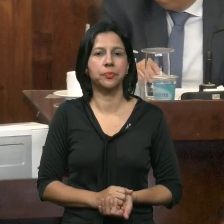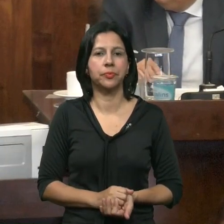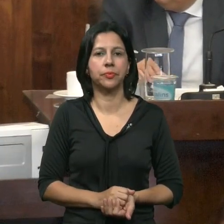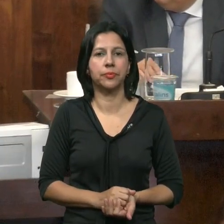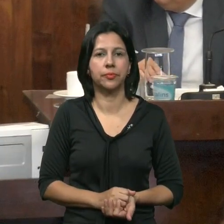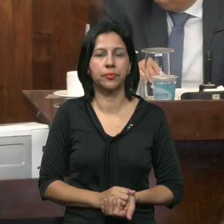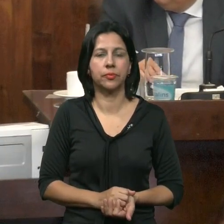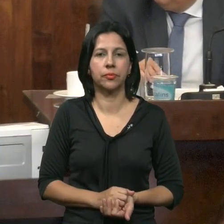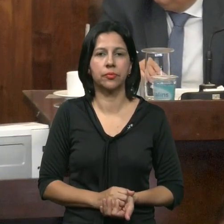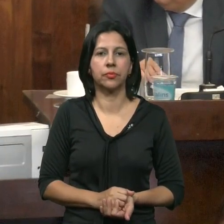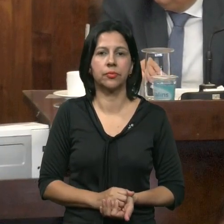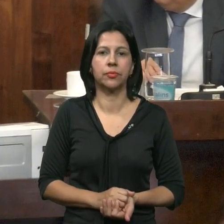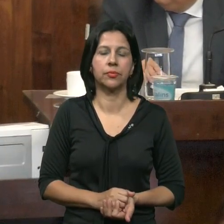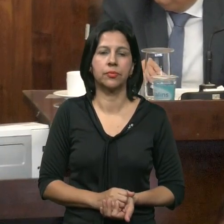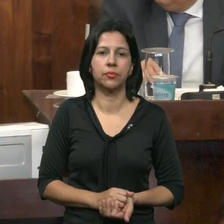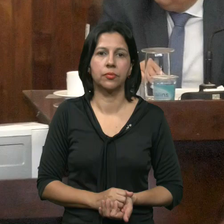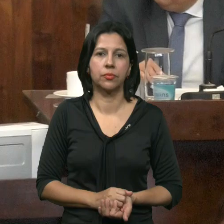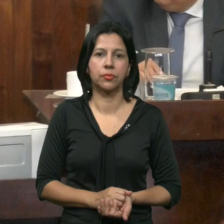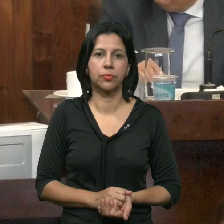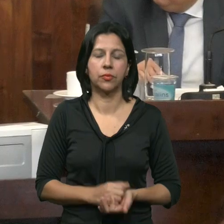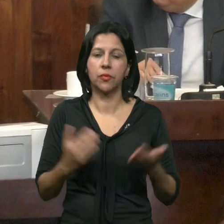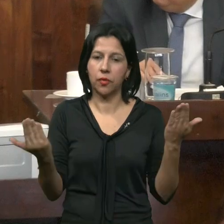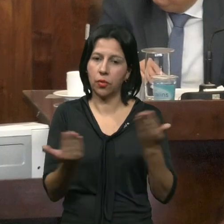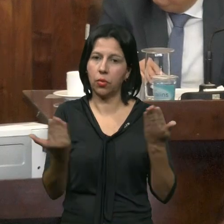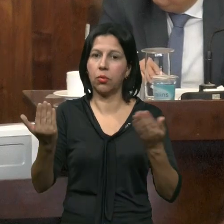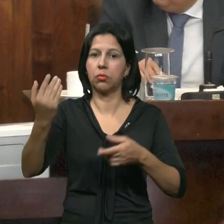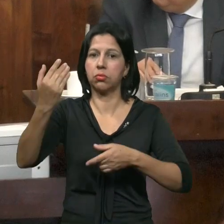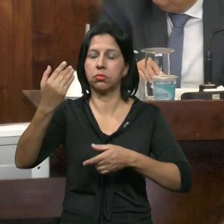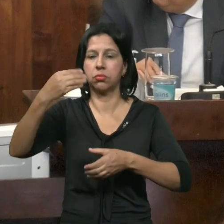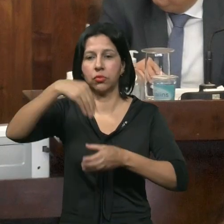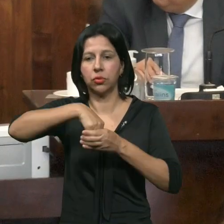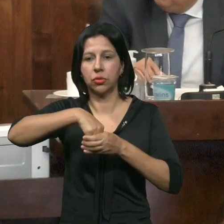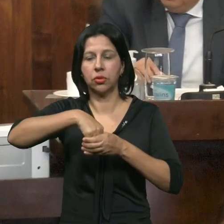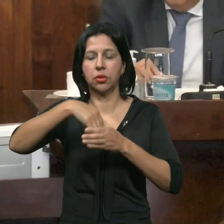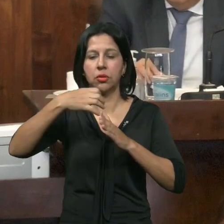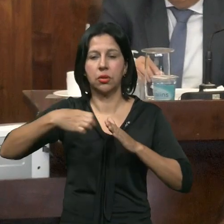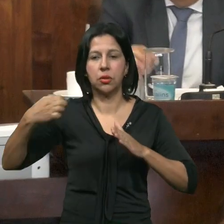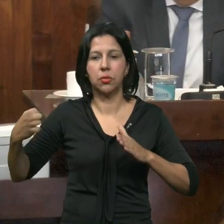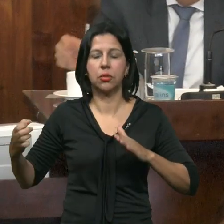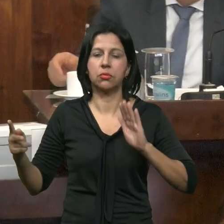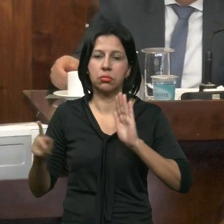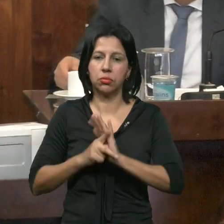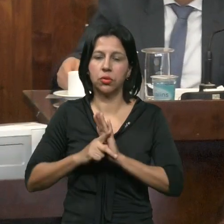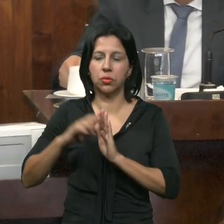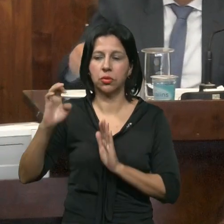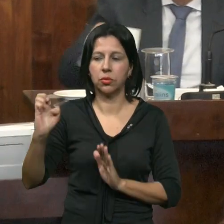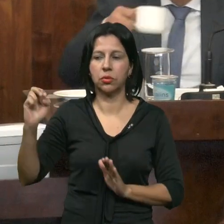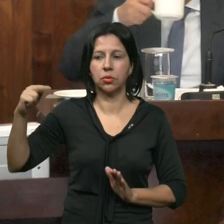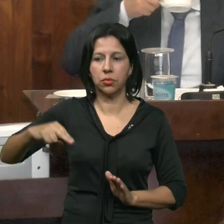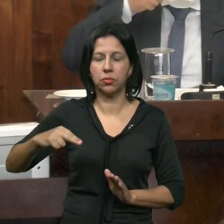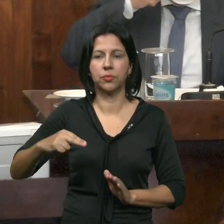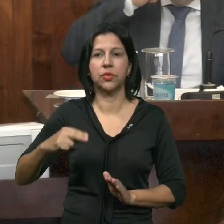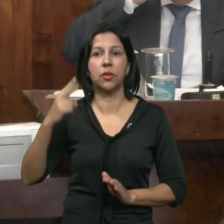Está em votação A emenda De autoria Do vereador Eduardo Nascimento Os vereadores Que são favoráveis